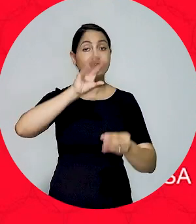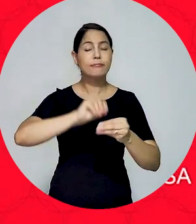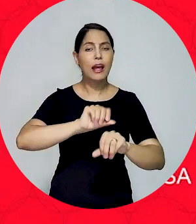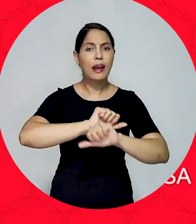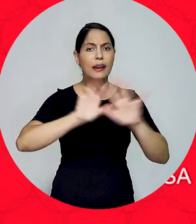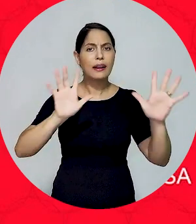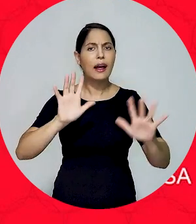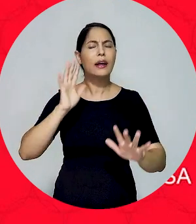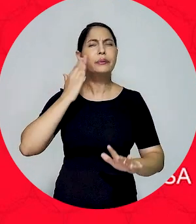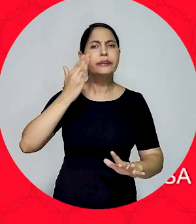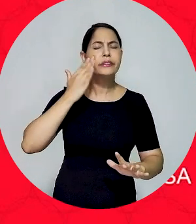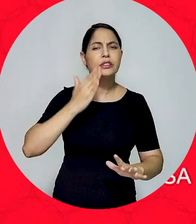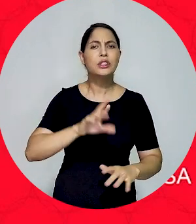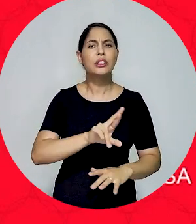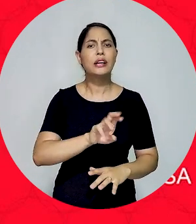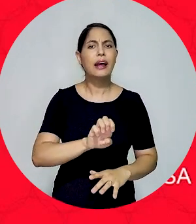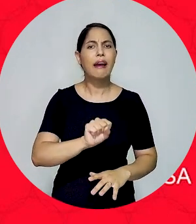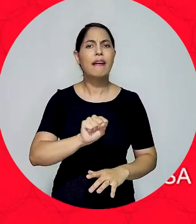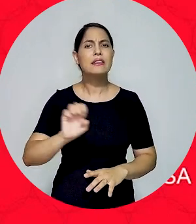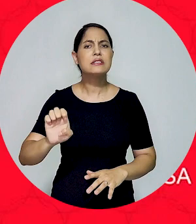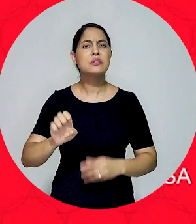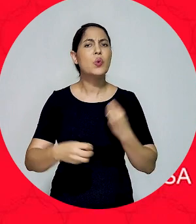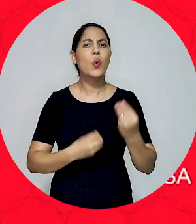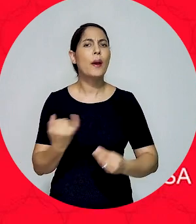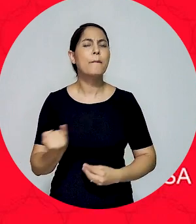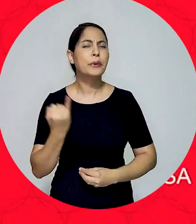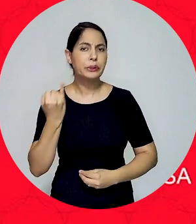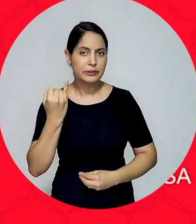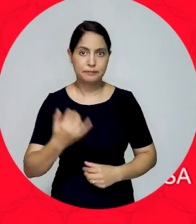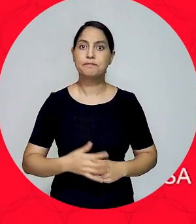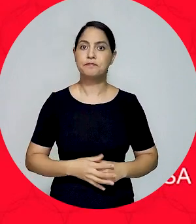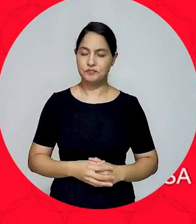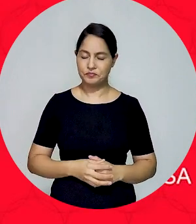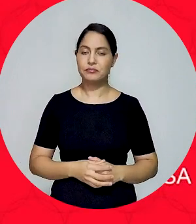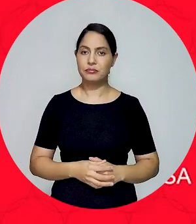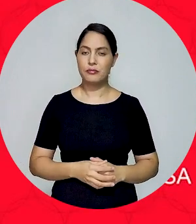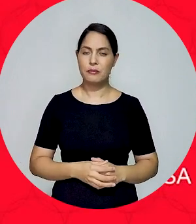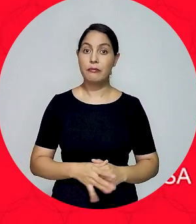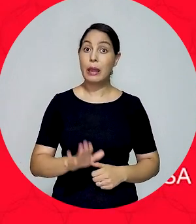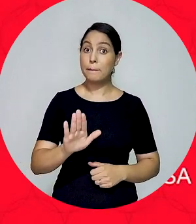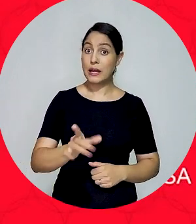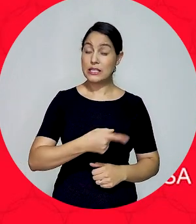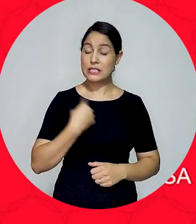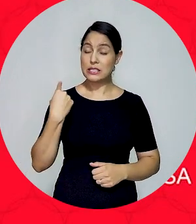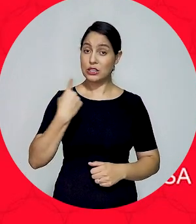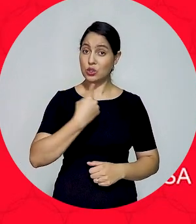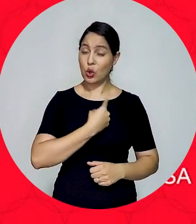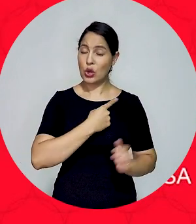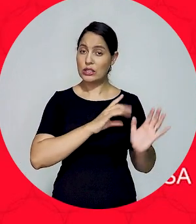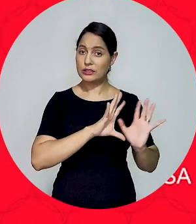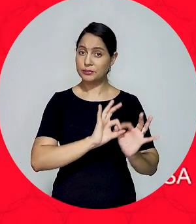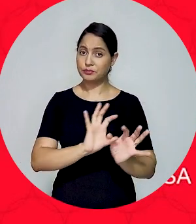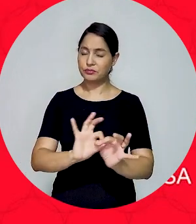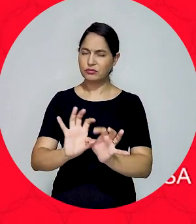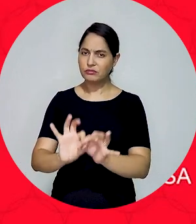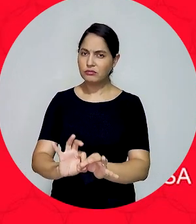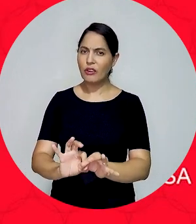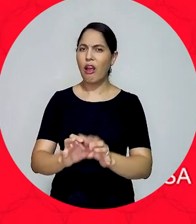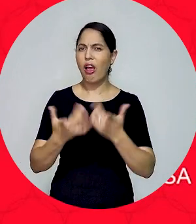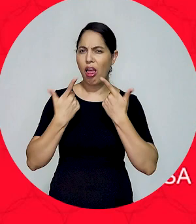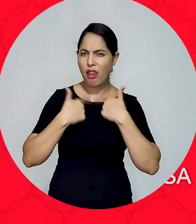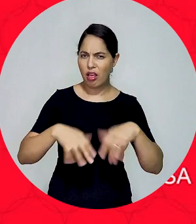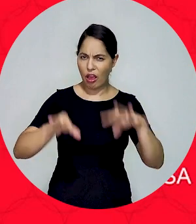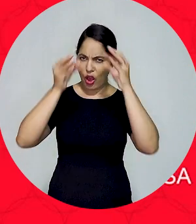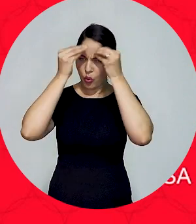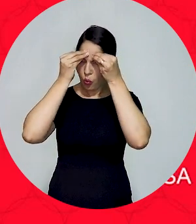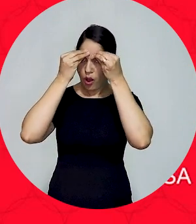a entender alguns dos aspectos da relevância do recurso especial. Se nós estamos trabalhando com um filtro que